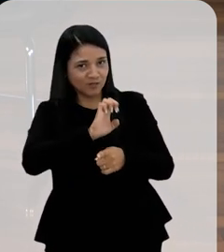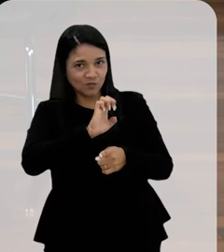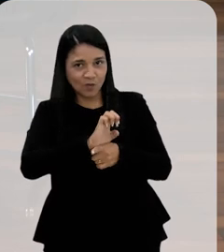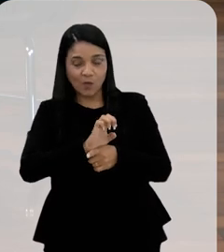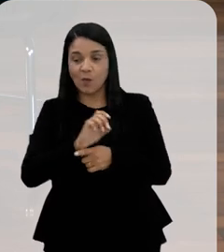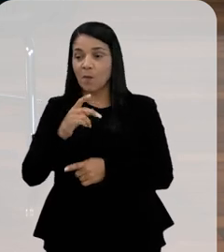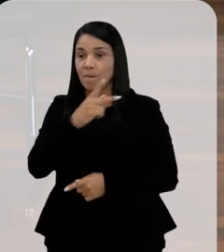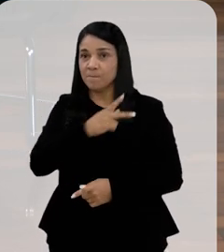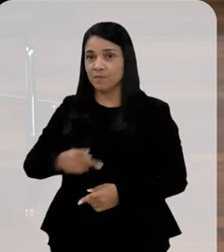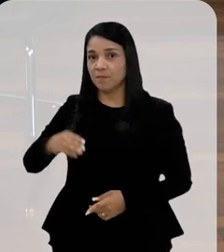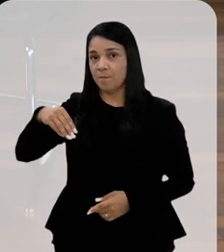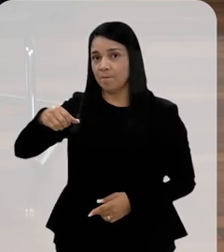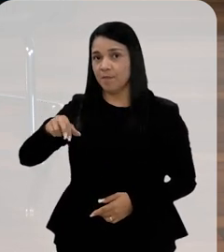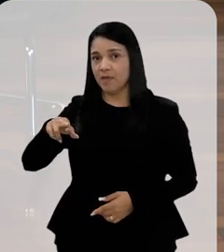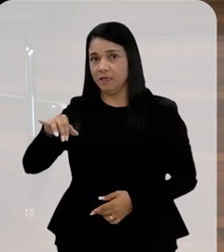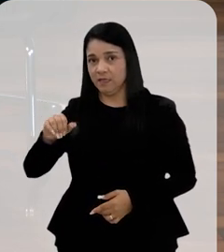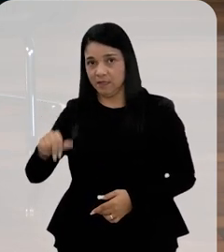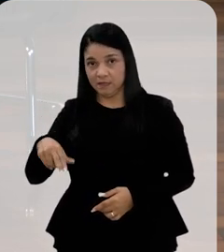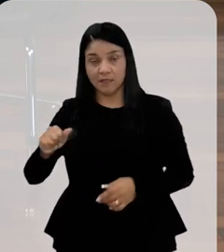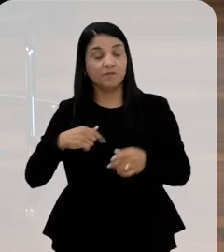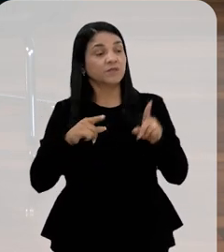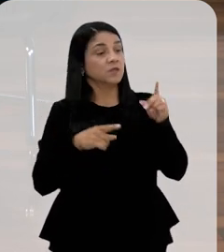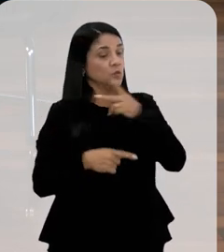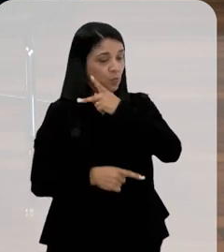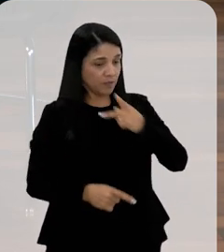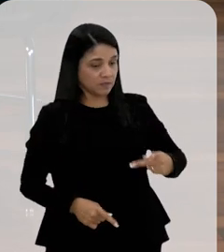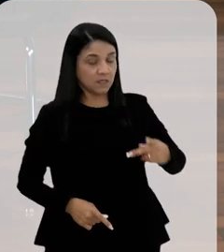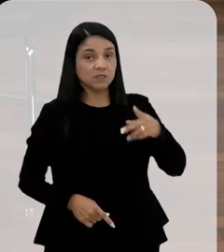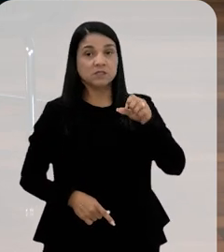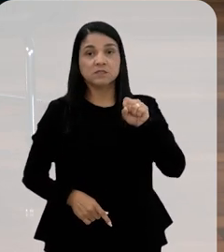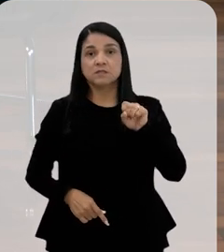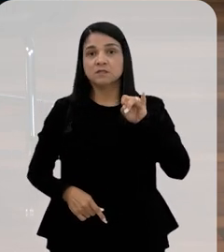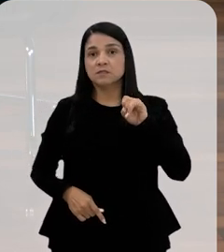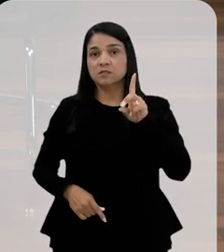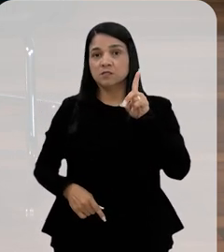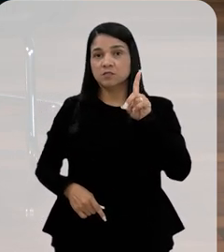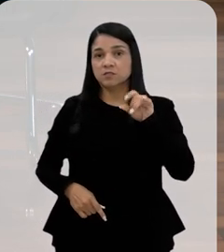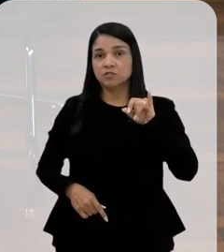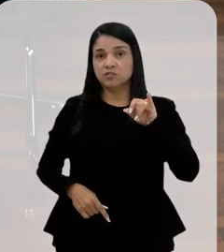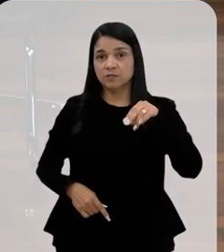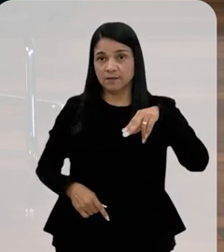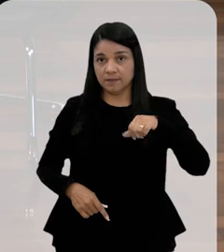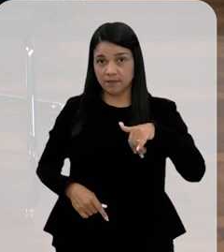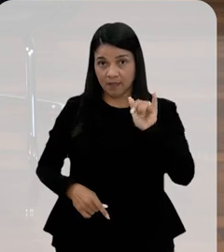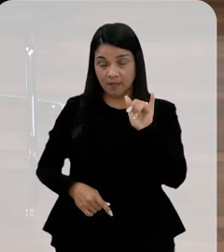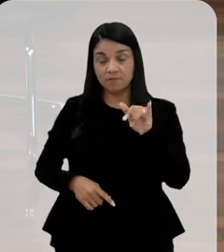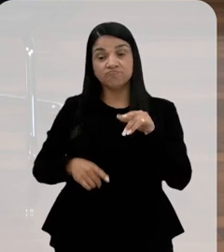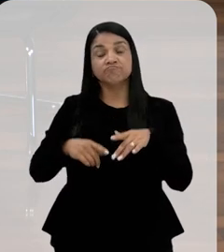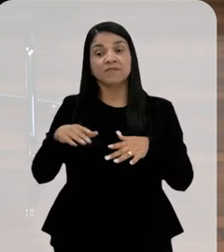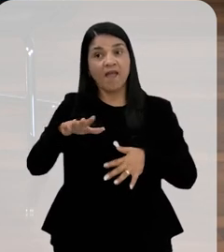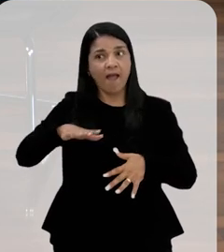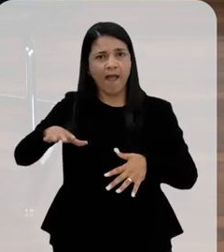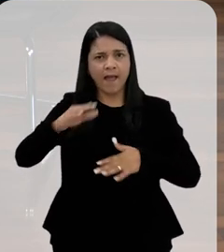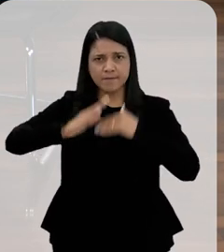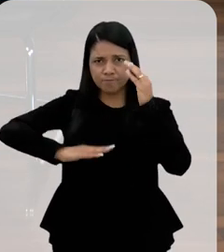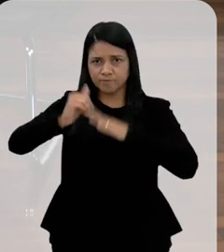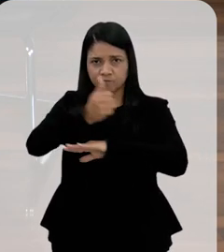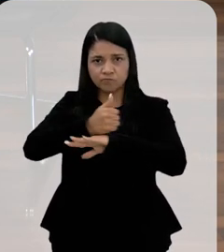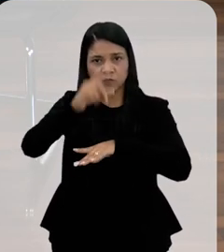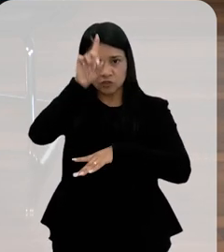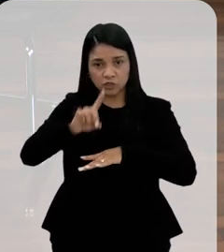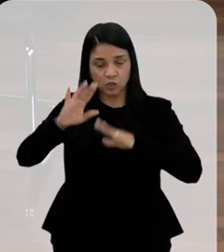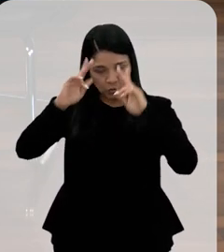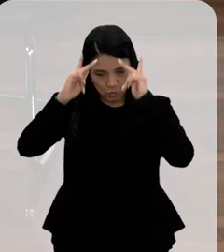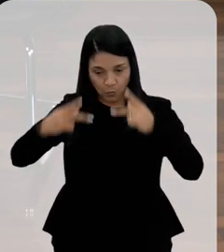estadual, a presidenta Marina Derman, o presidente Sidney Telles, ambos da área de direitos humanos, discutindo a